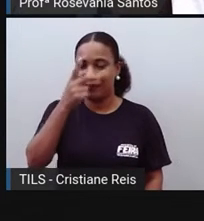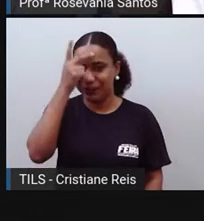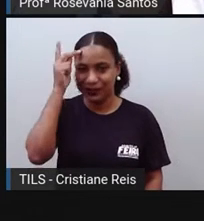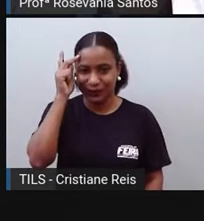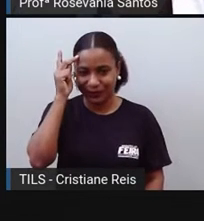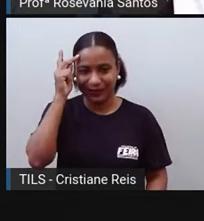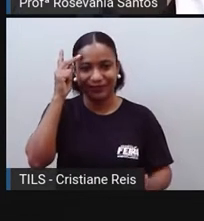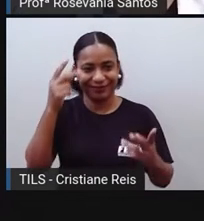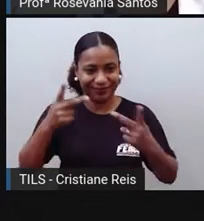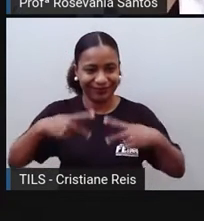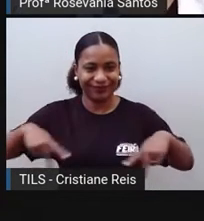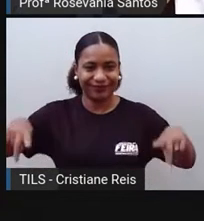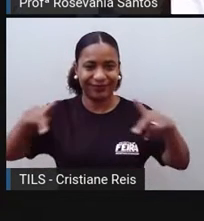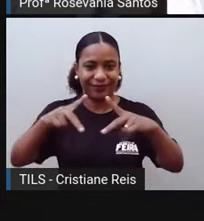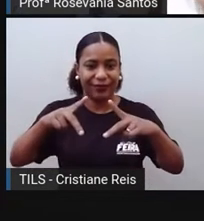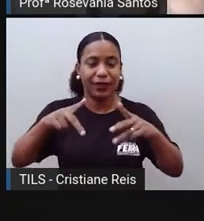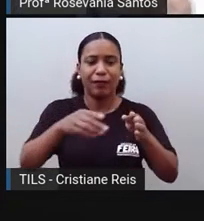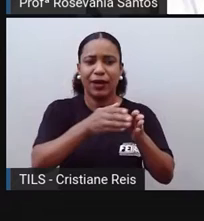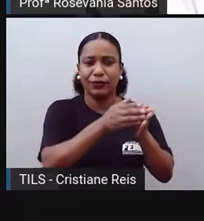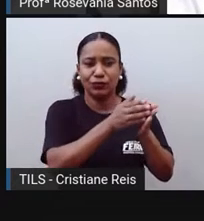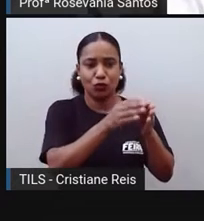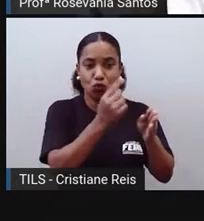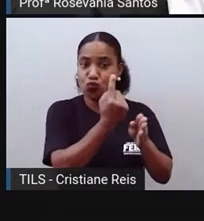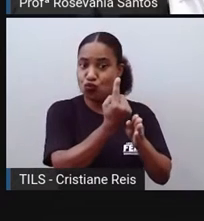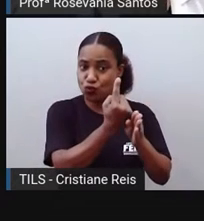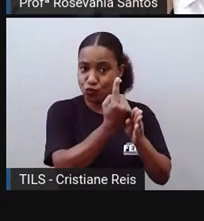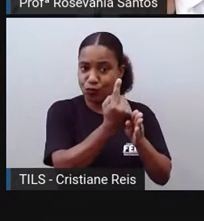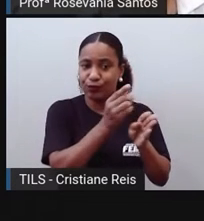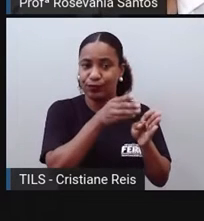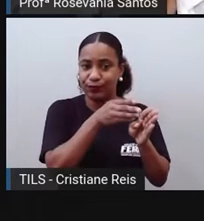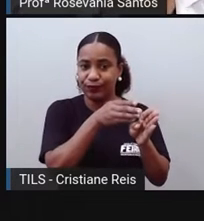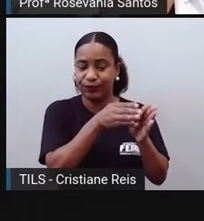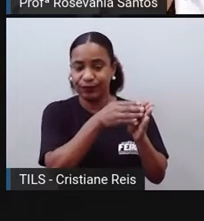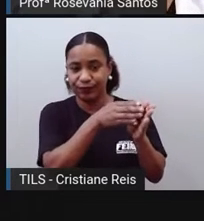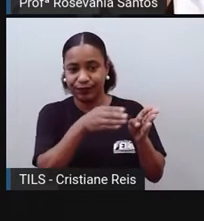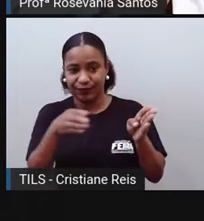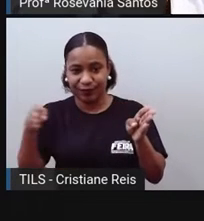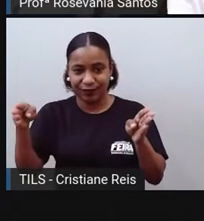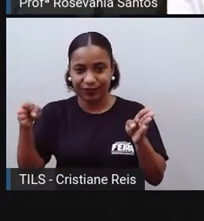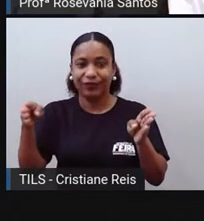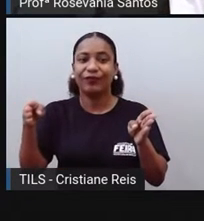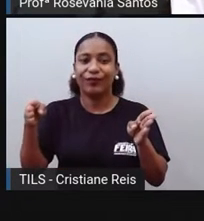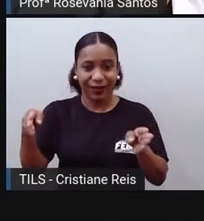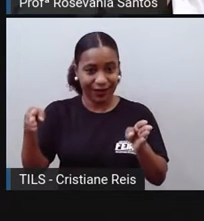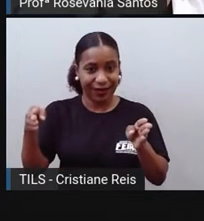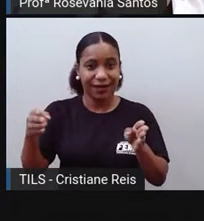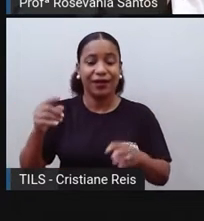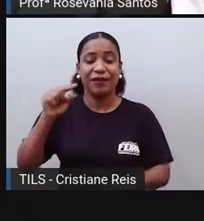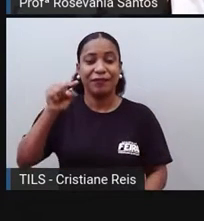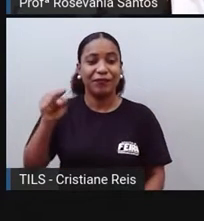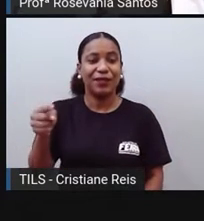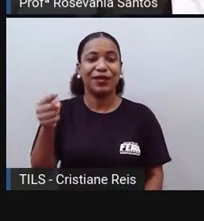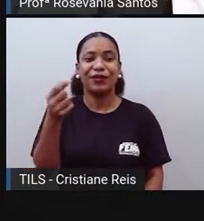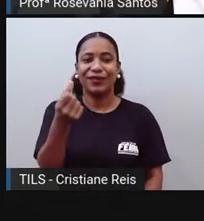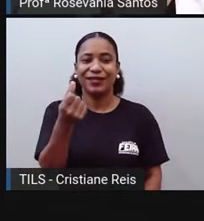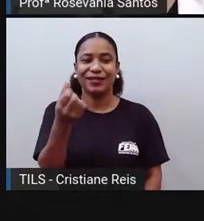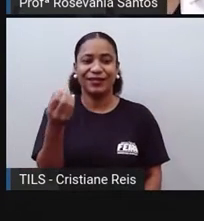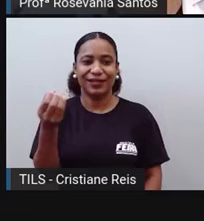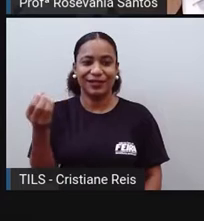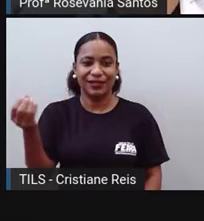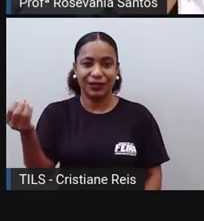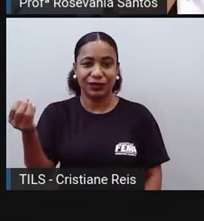pulando do ano 1 para o ano de 1600, ó, 1600 anos depois, nós